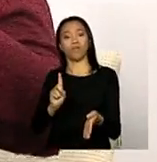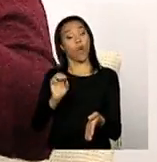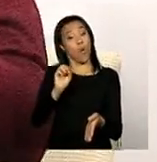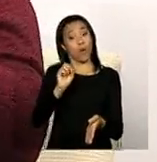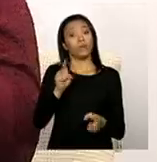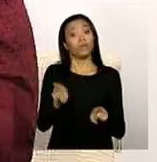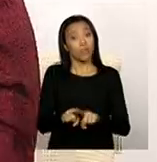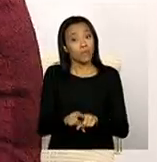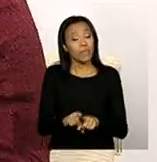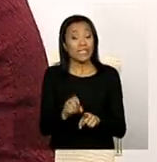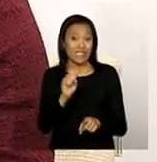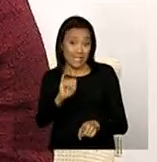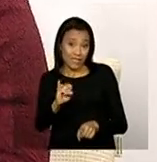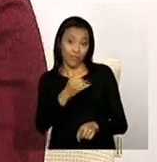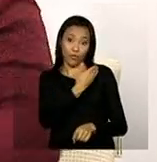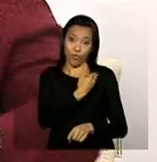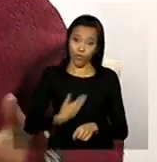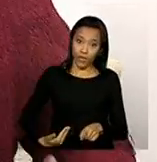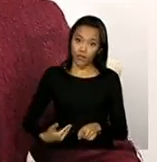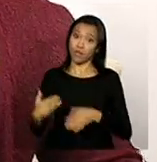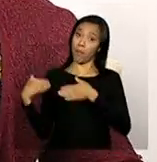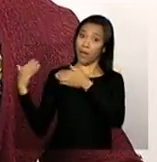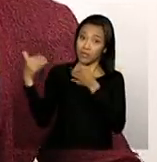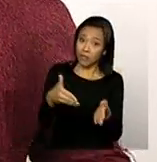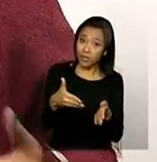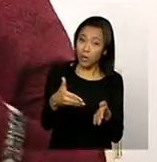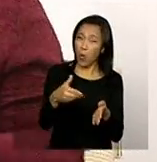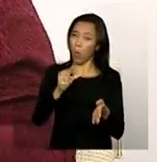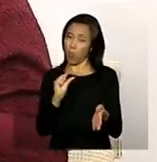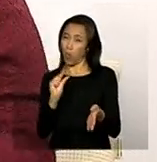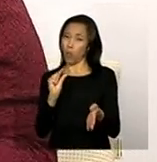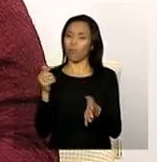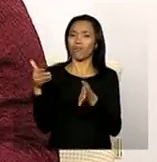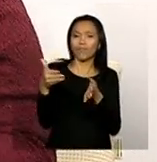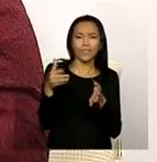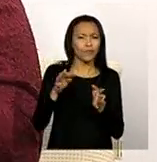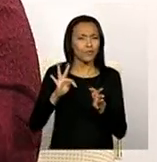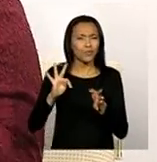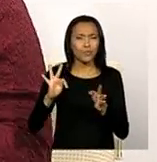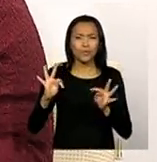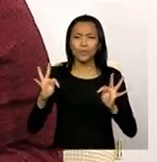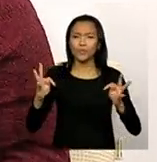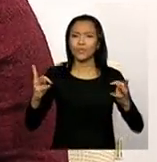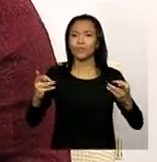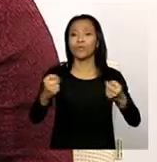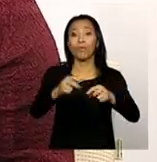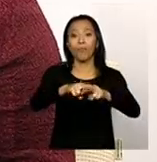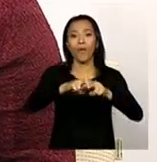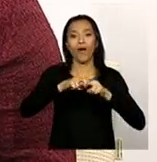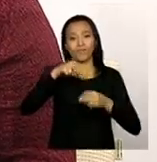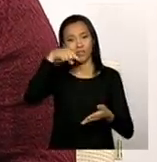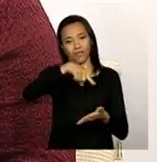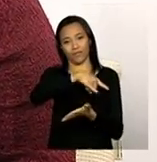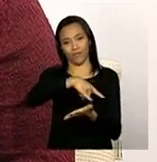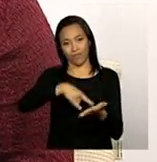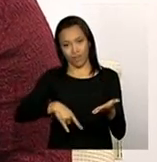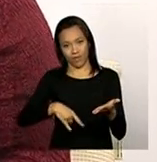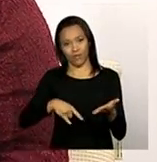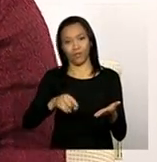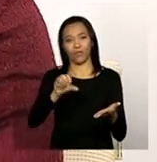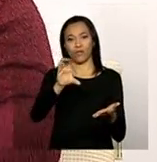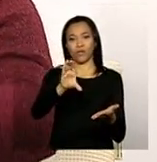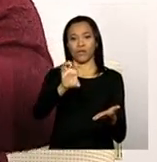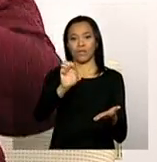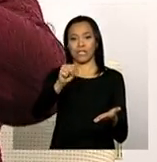está participando mais ou menos, tudo isso por causa do censo SUAS. Então,